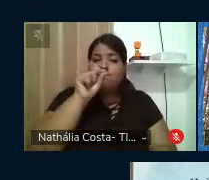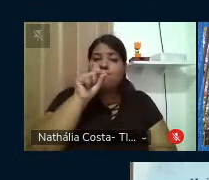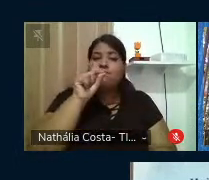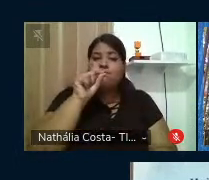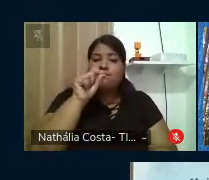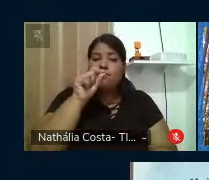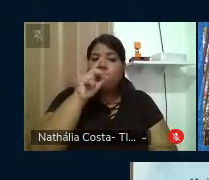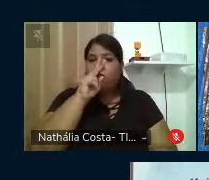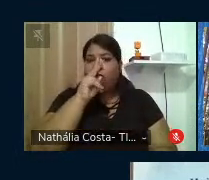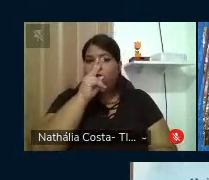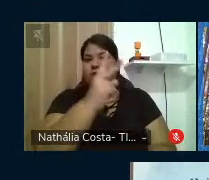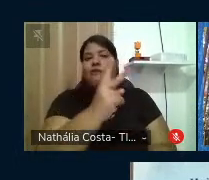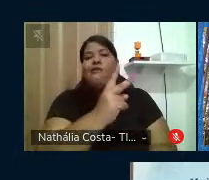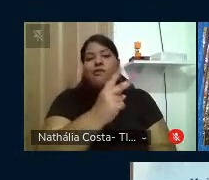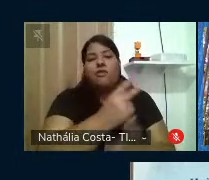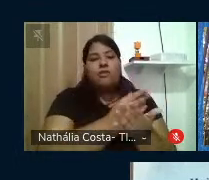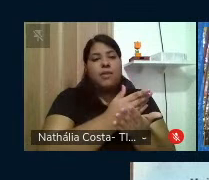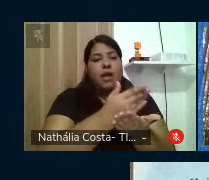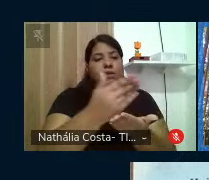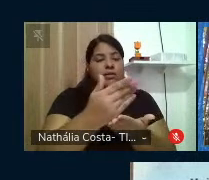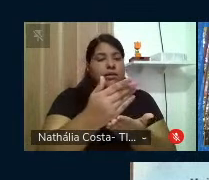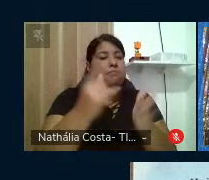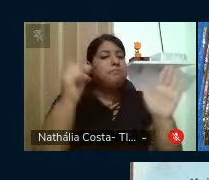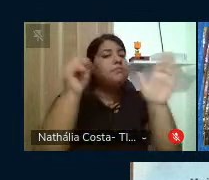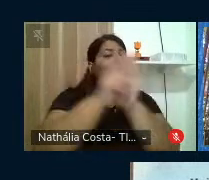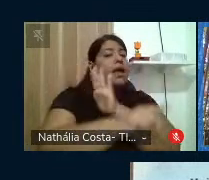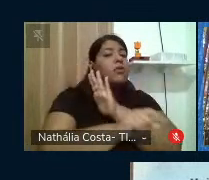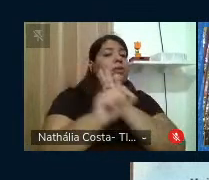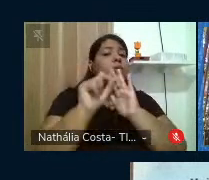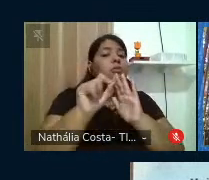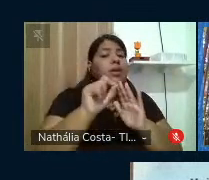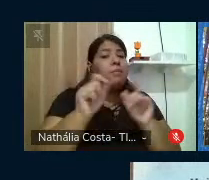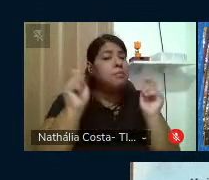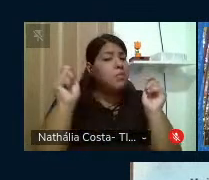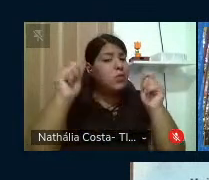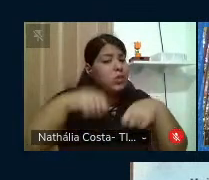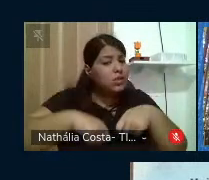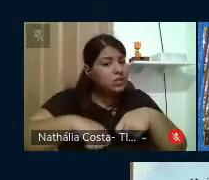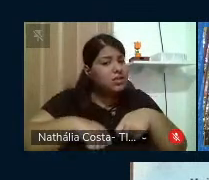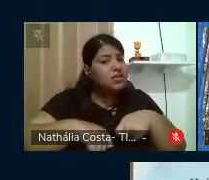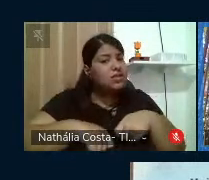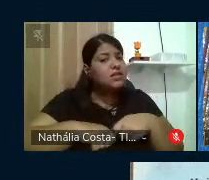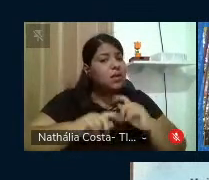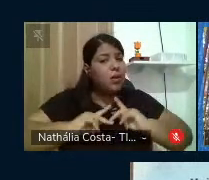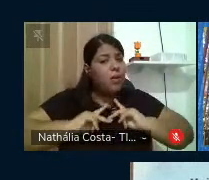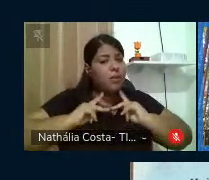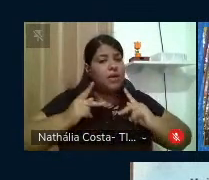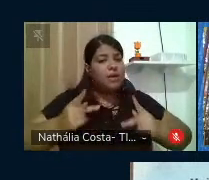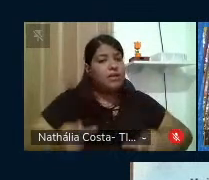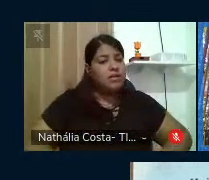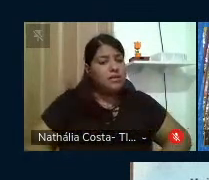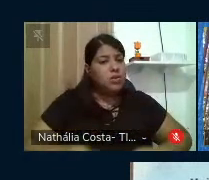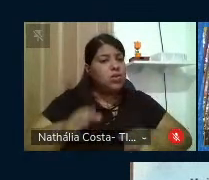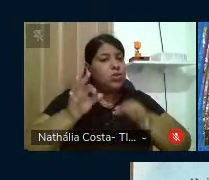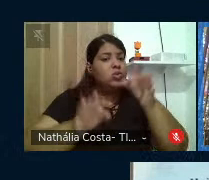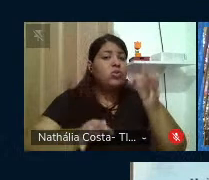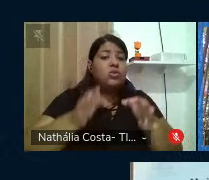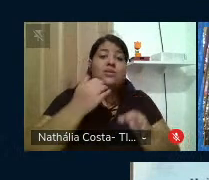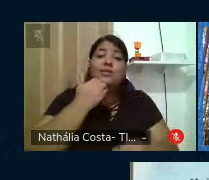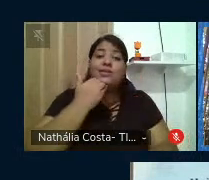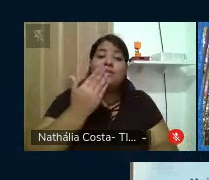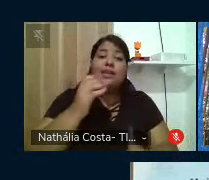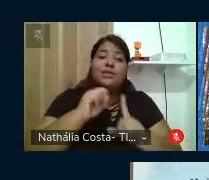incisivas. Iniciando pela pergunta será possível a humanização sem justiça social,